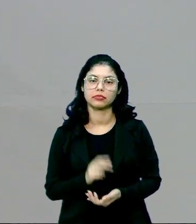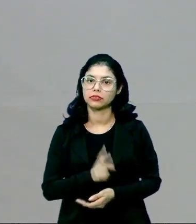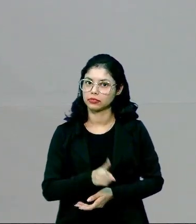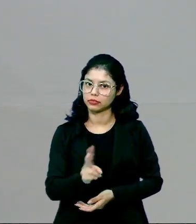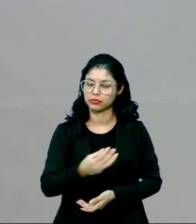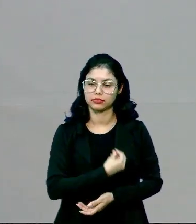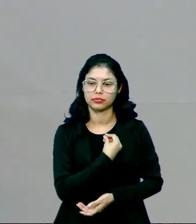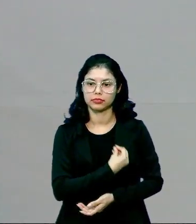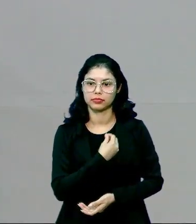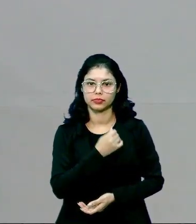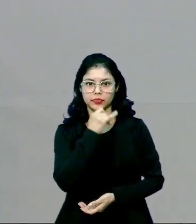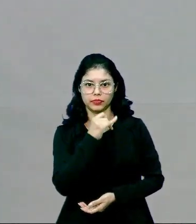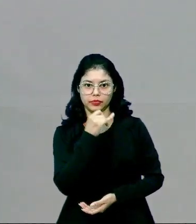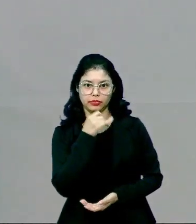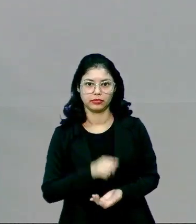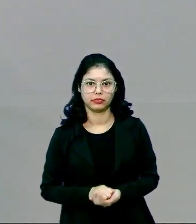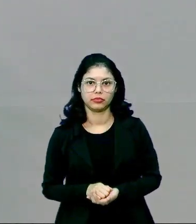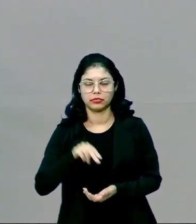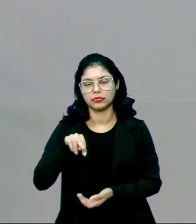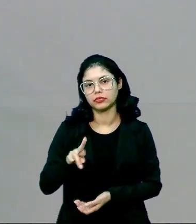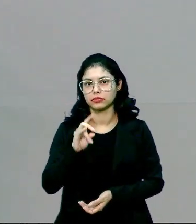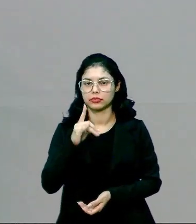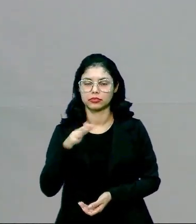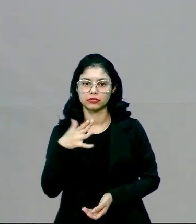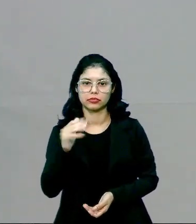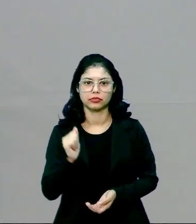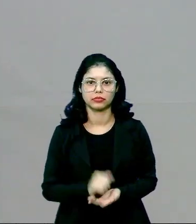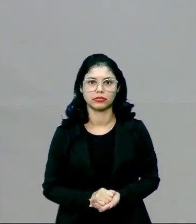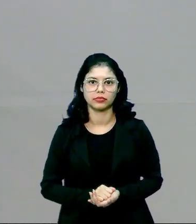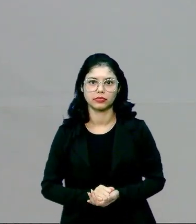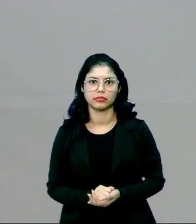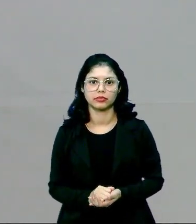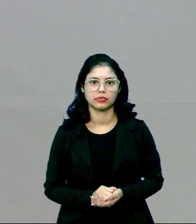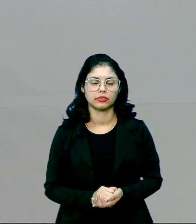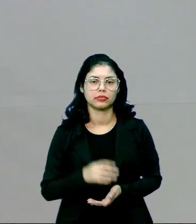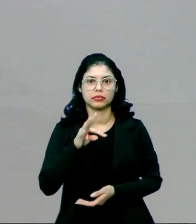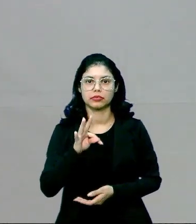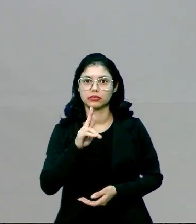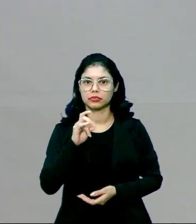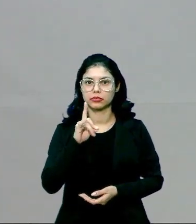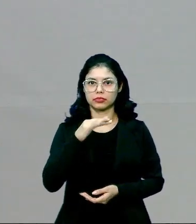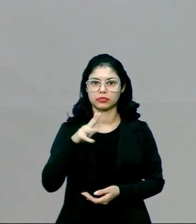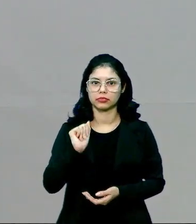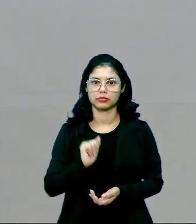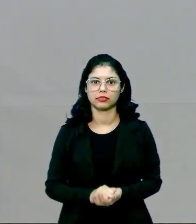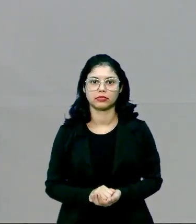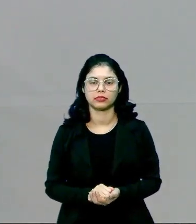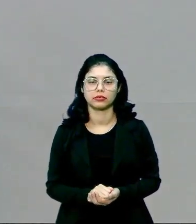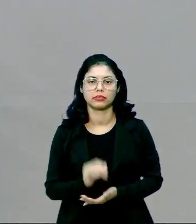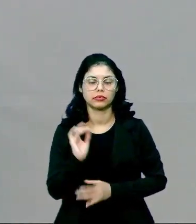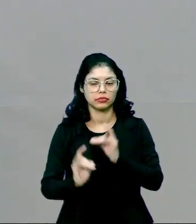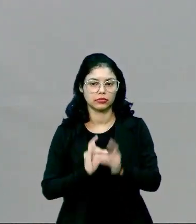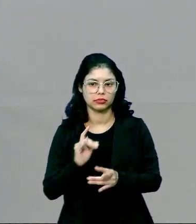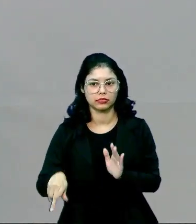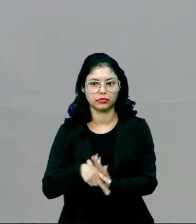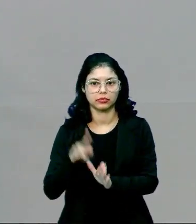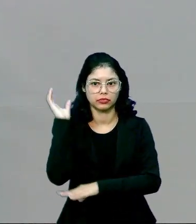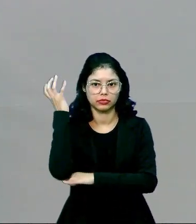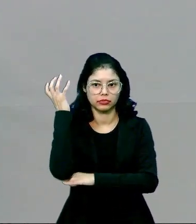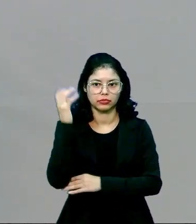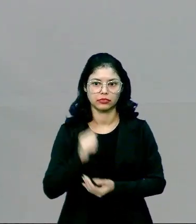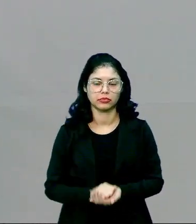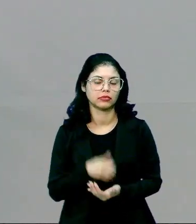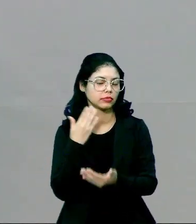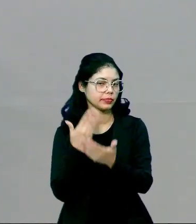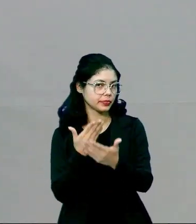viva, como por exemplo, temos a nutrição, temos a transpiração, temos os hormônios. Então a fisiologia,